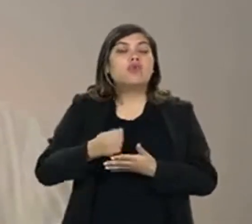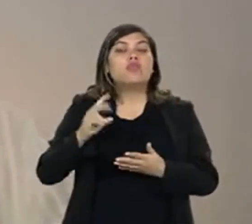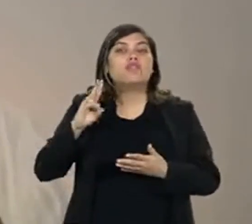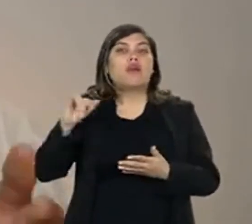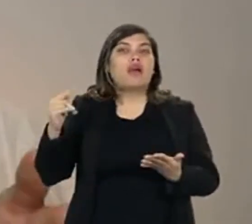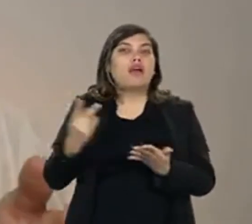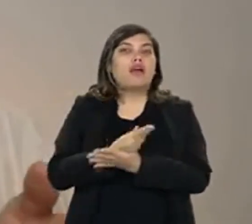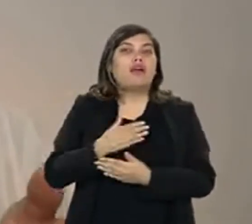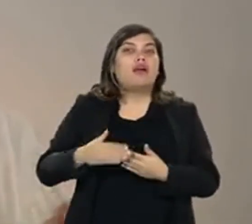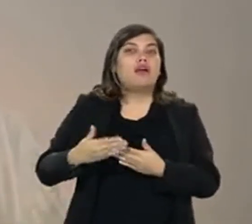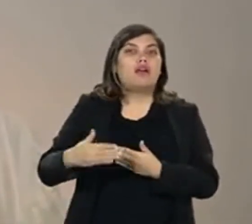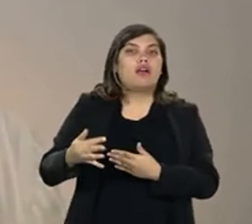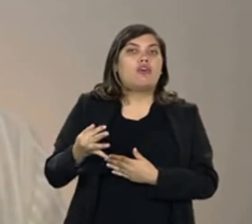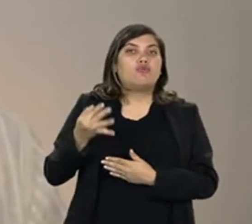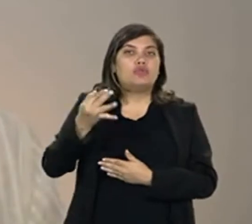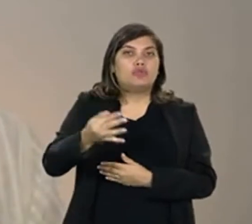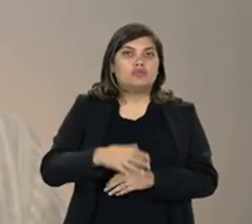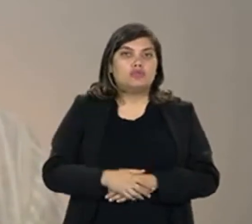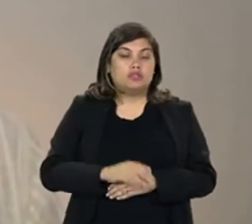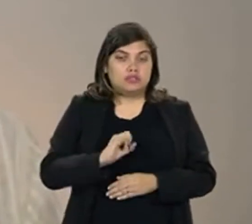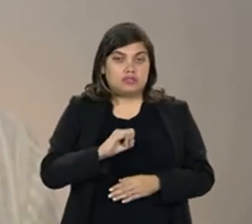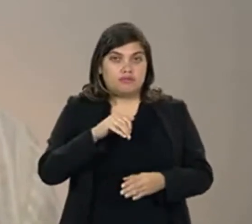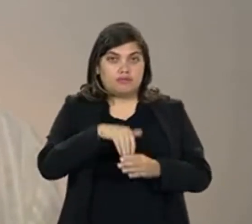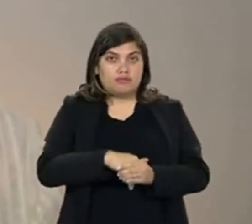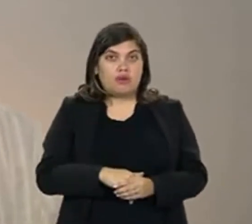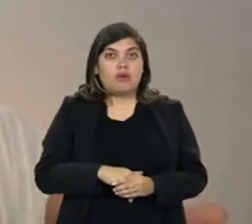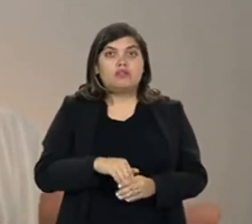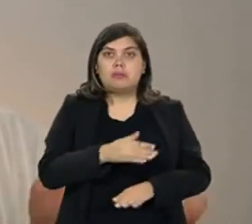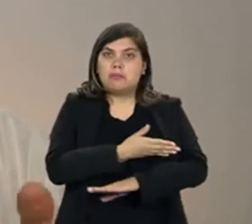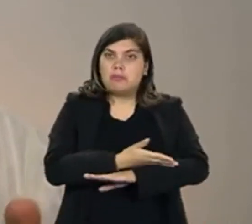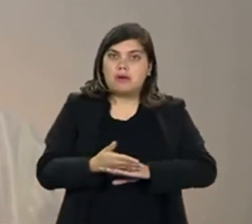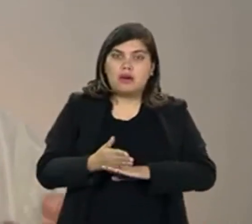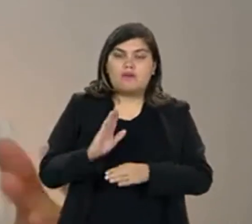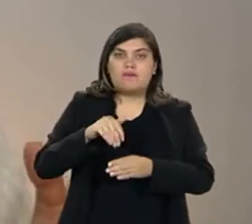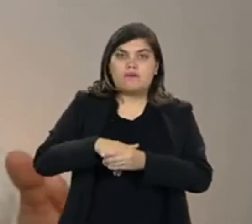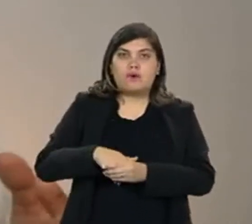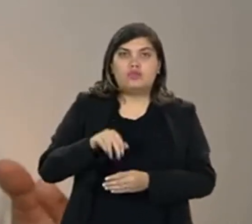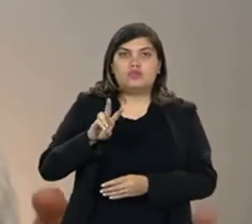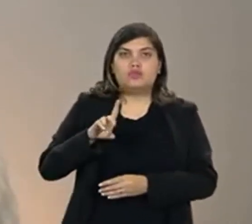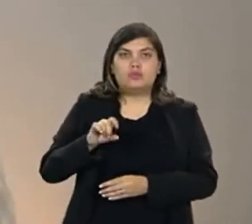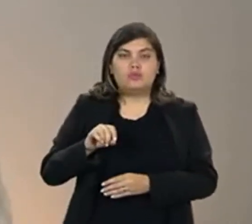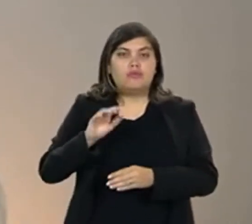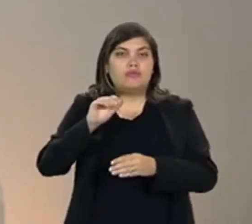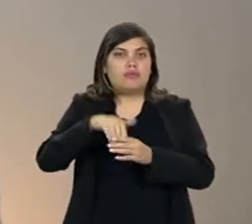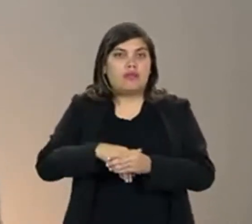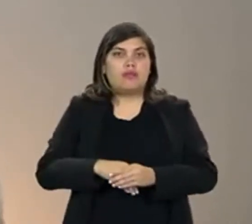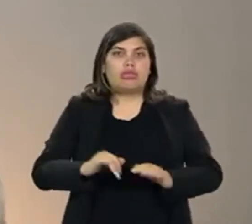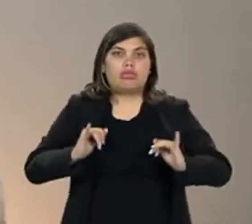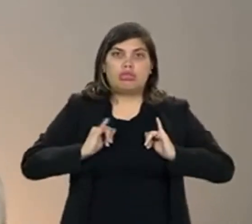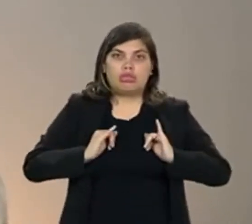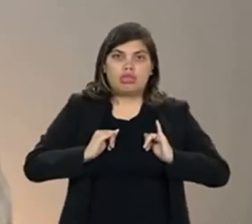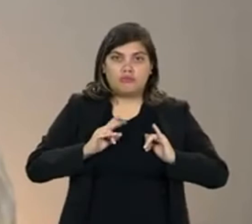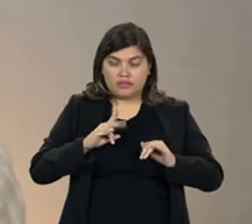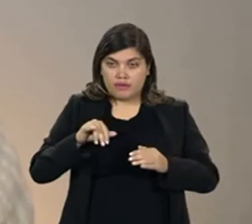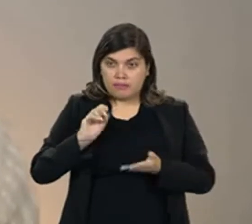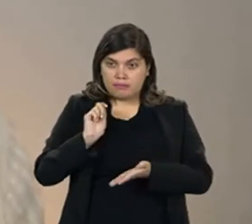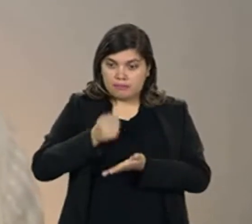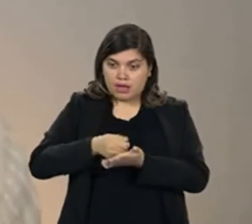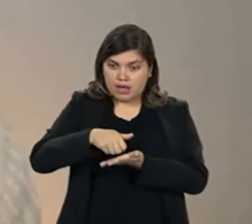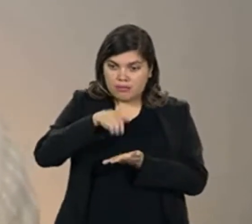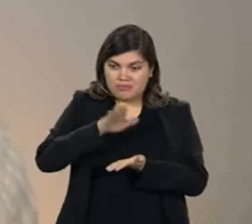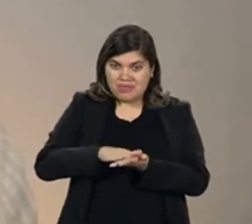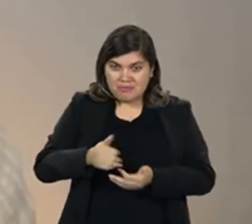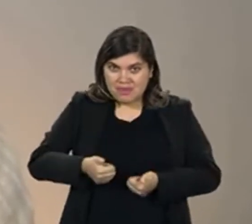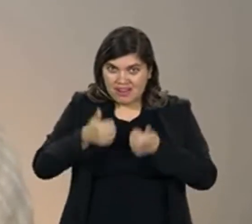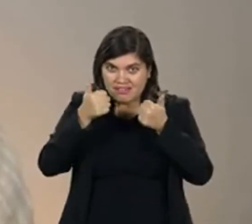o que vai acontecer com o seu futuro. Por exemplo, quando você vota branco, quando você se abstende, vota branco, você acha que pagar com a multa,